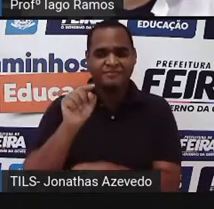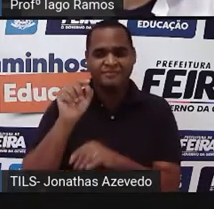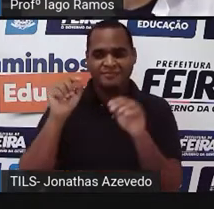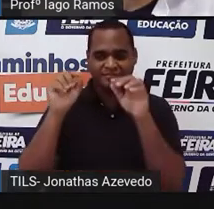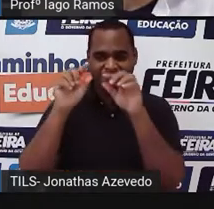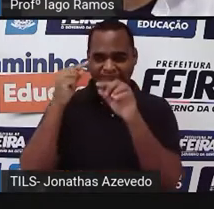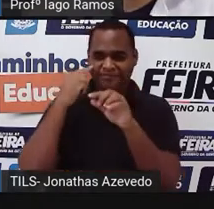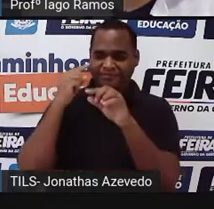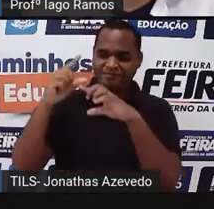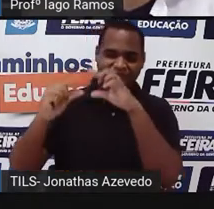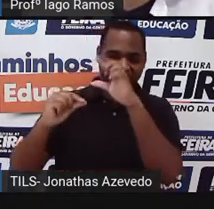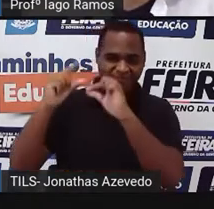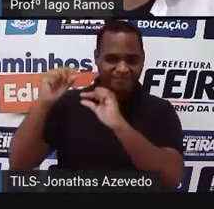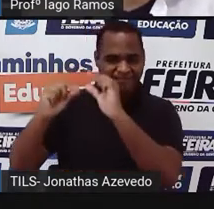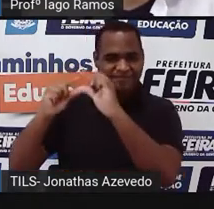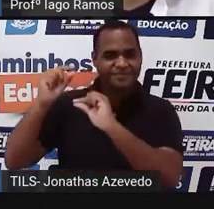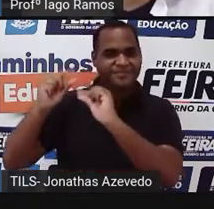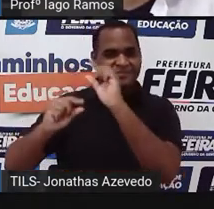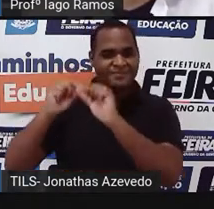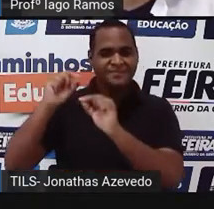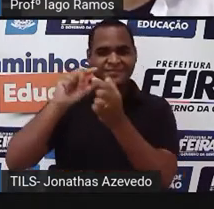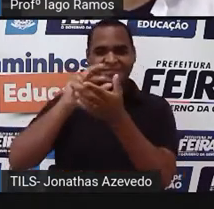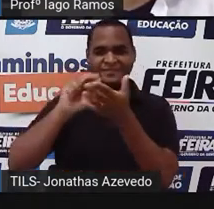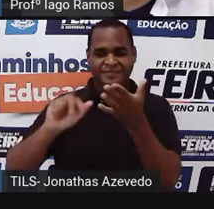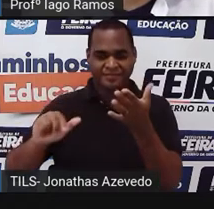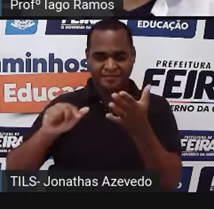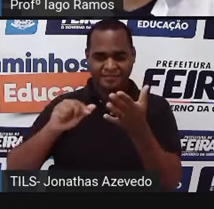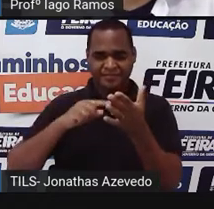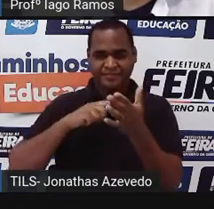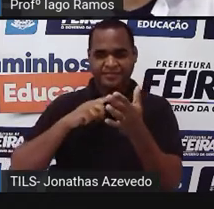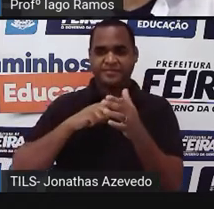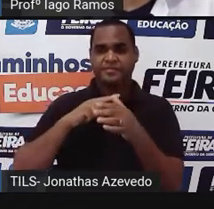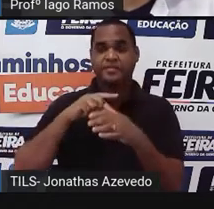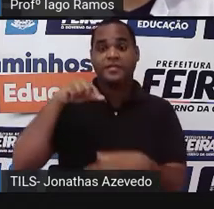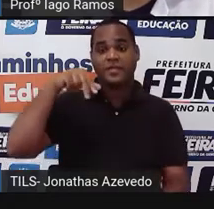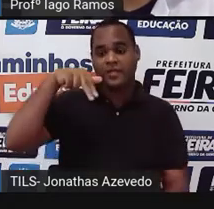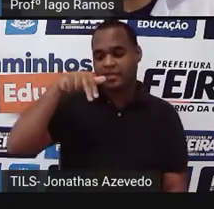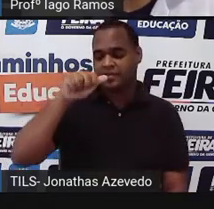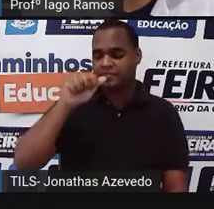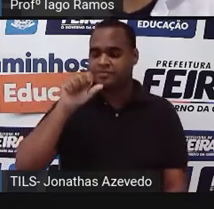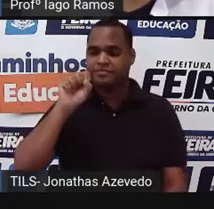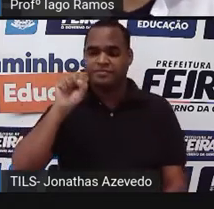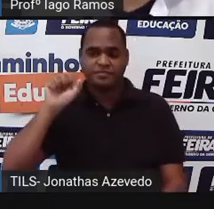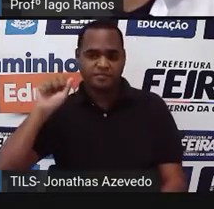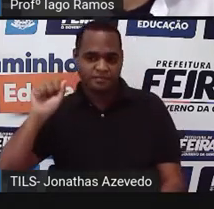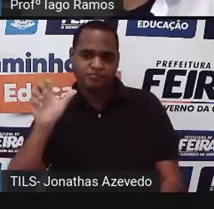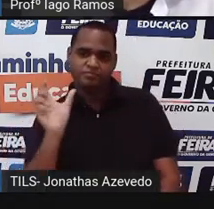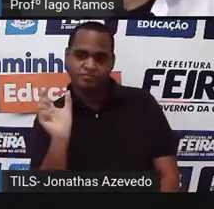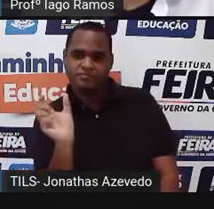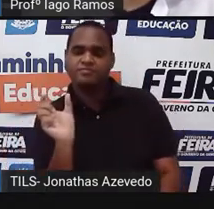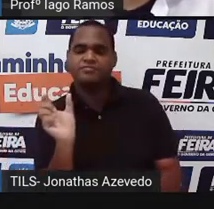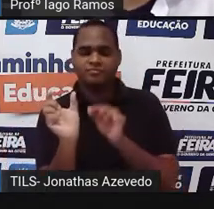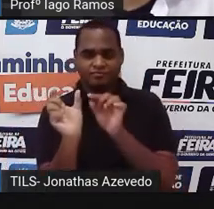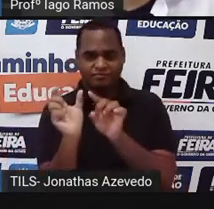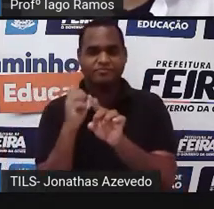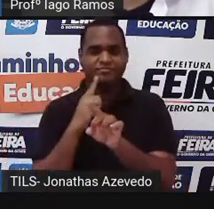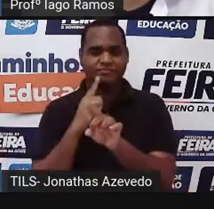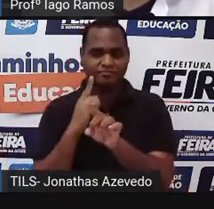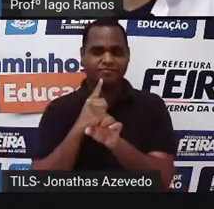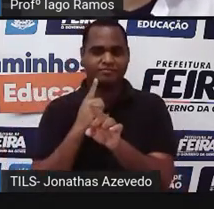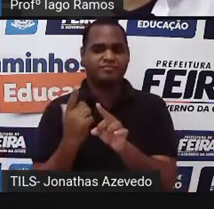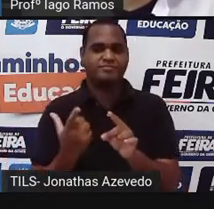umas estrelinhas, tem uma palavra assim, NASA, né? E tem ali